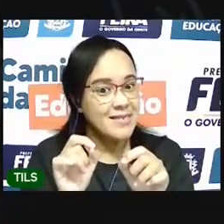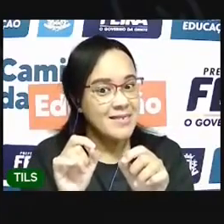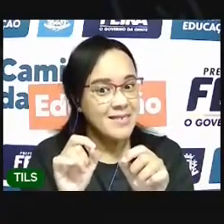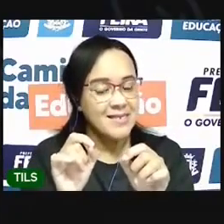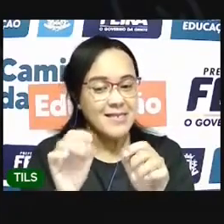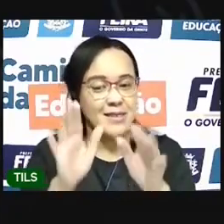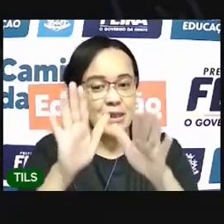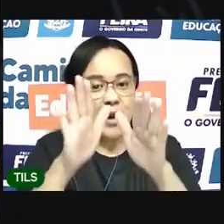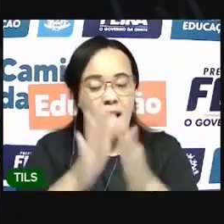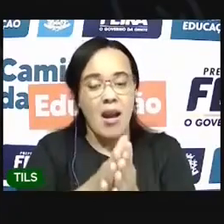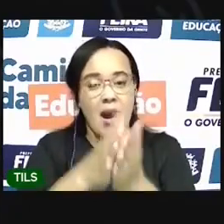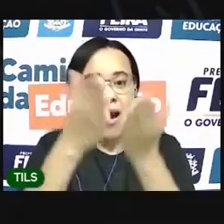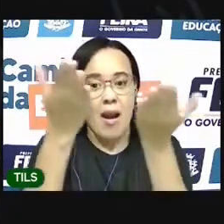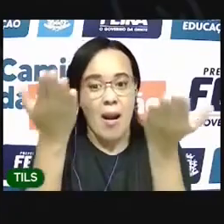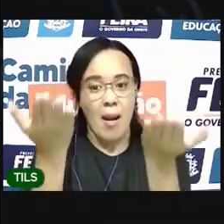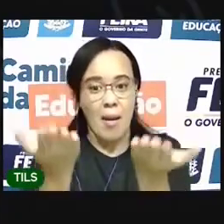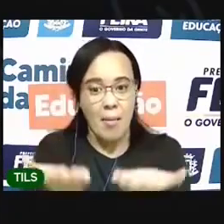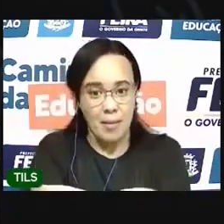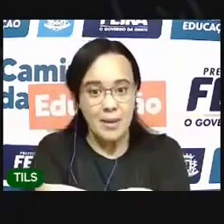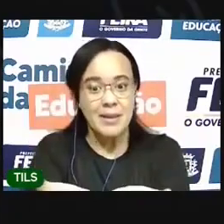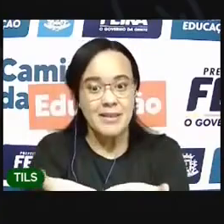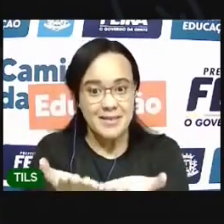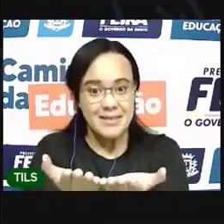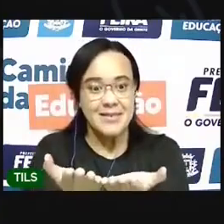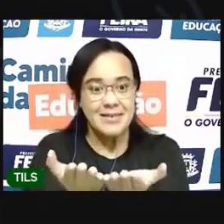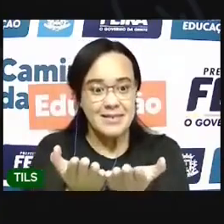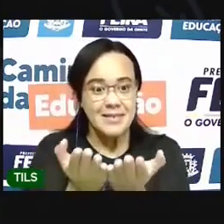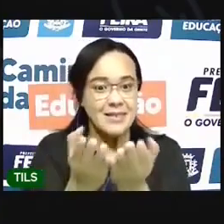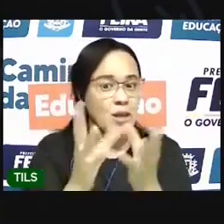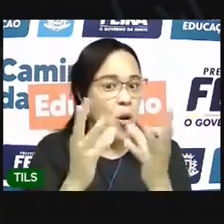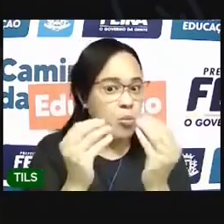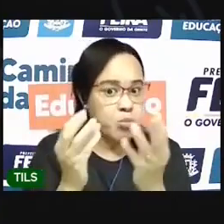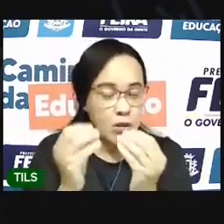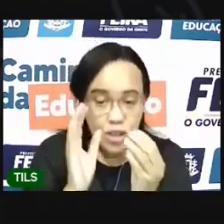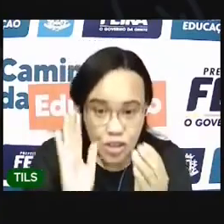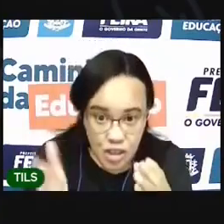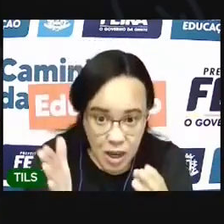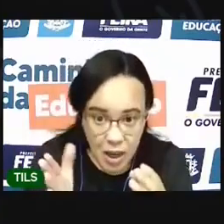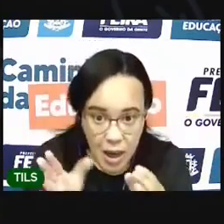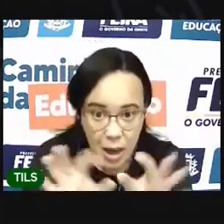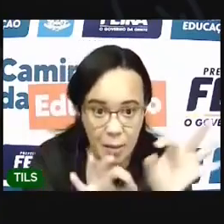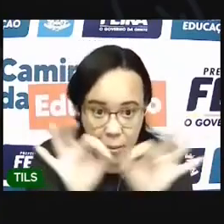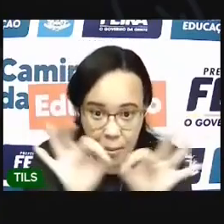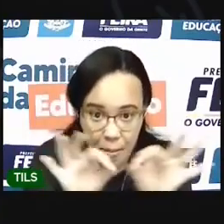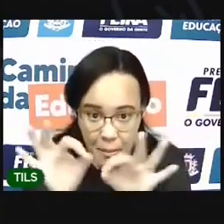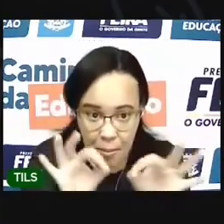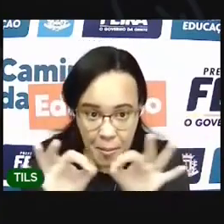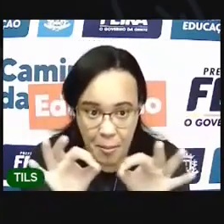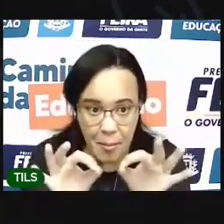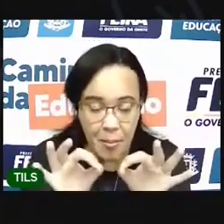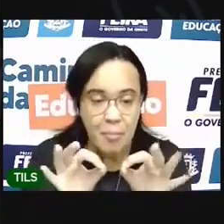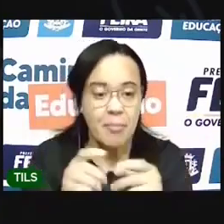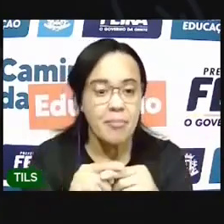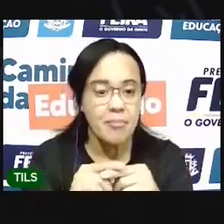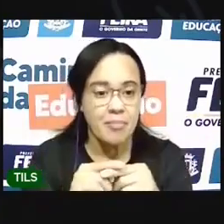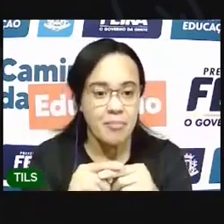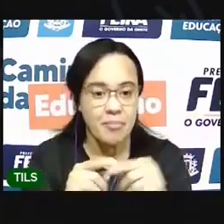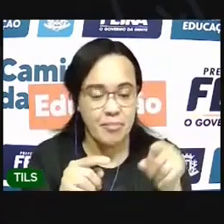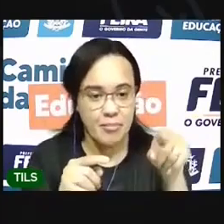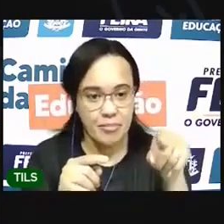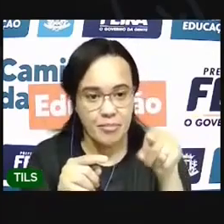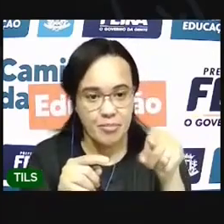Abrir Esse tanto de dobradura que a gente fez Tá vendo? Aquela parte que ficou assim